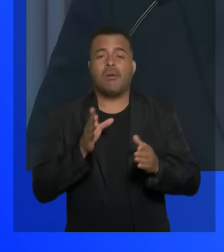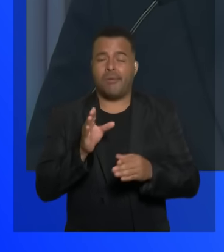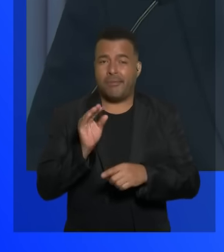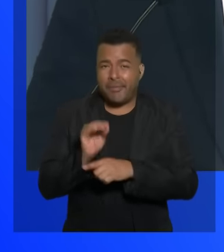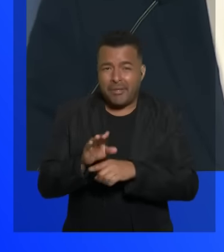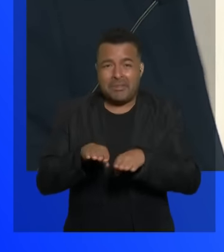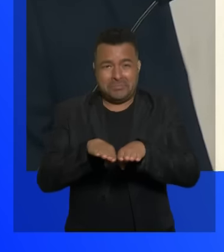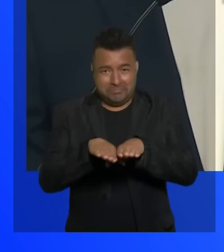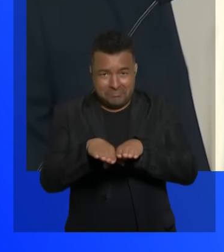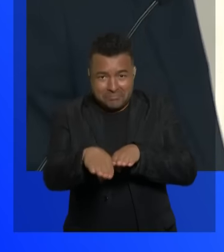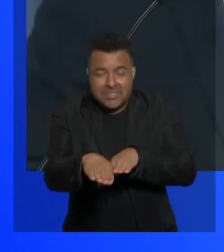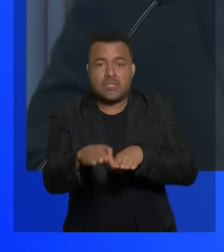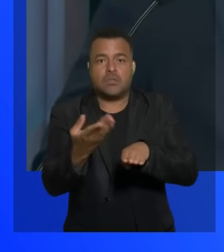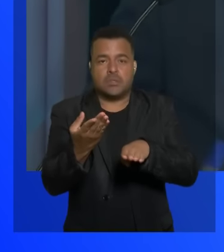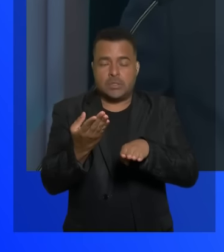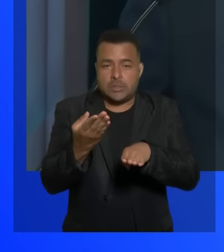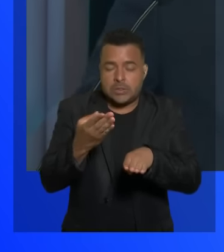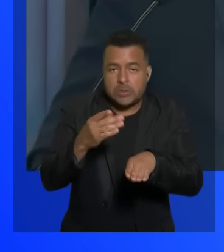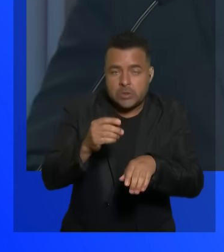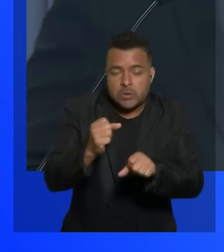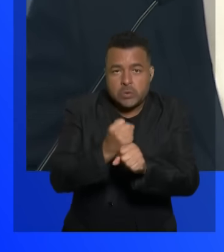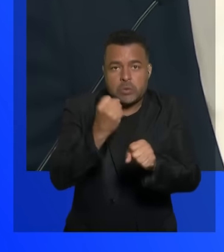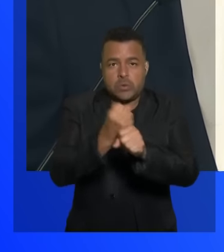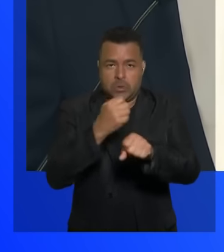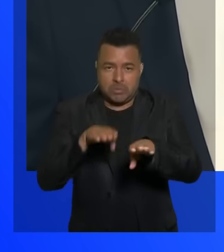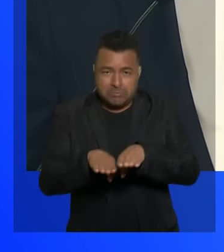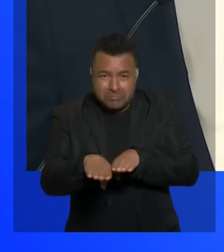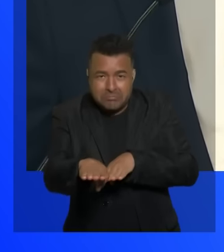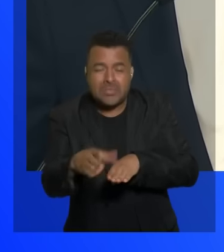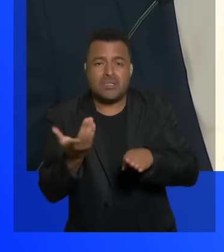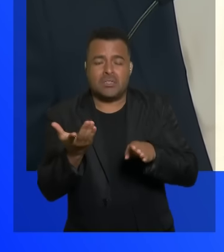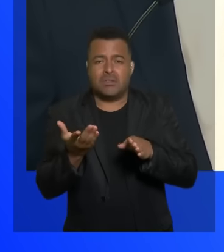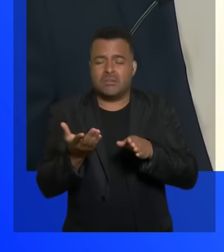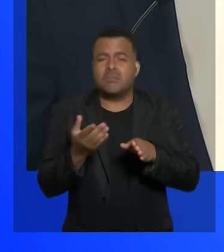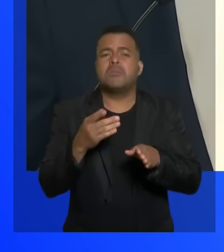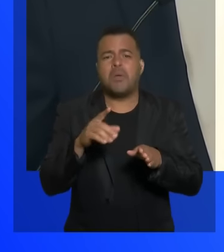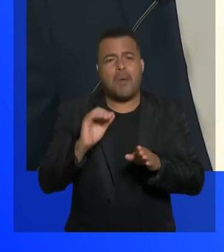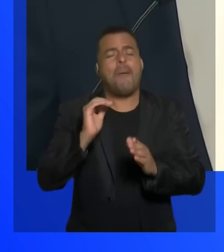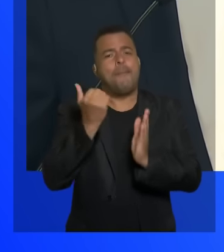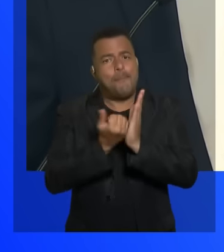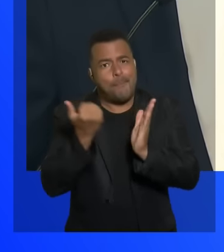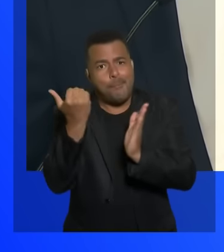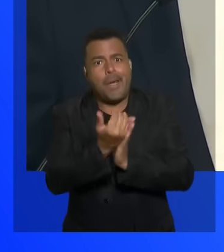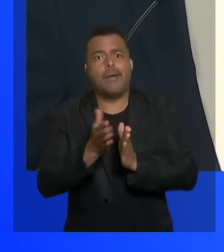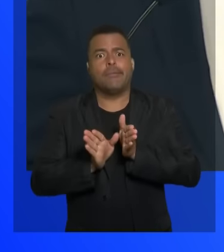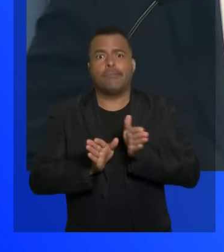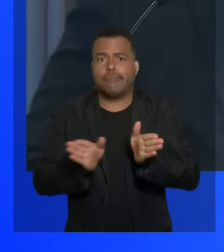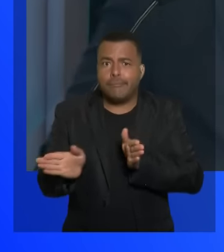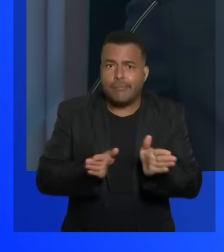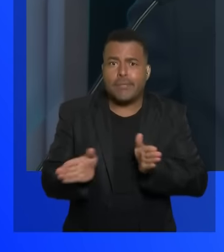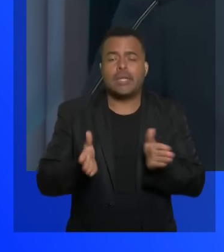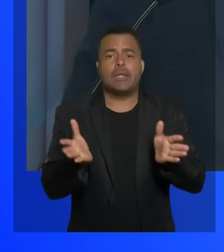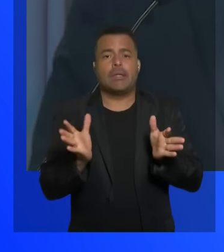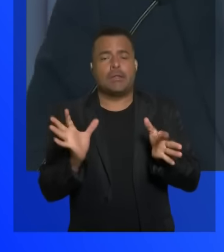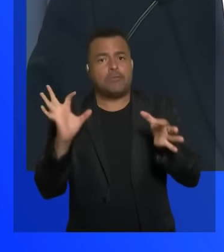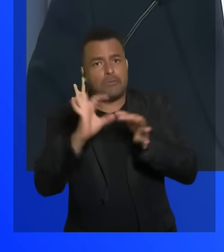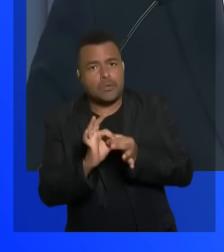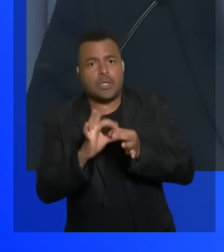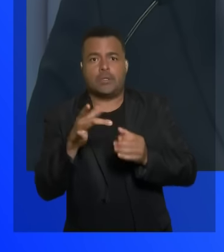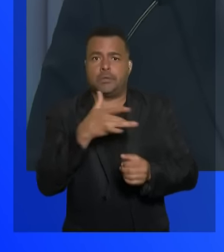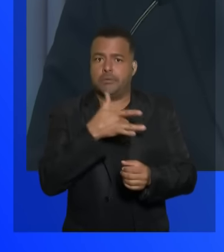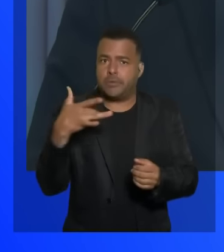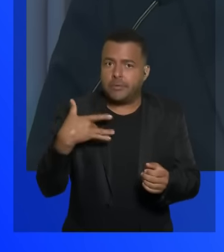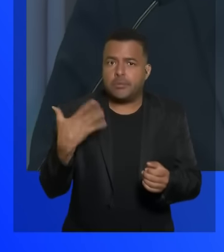com calçadas com a mobilidade da cidade ela diz respeito também a questões vinculadas à saúde